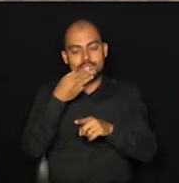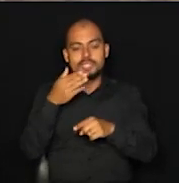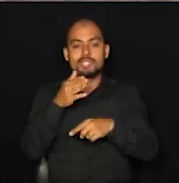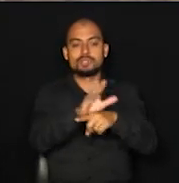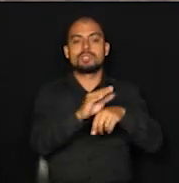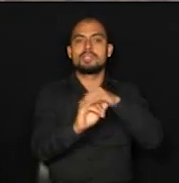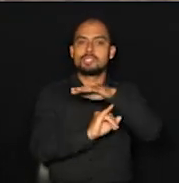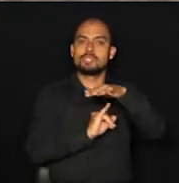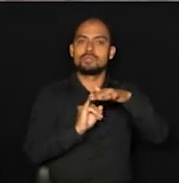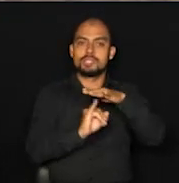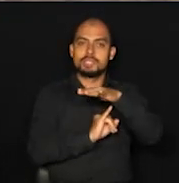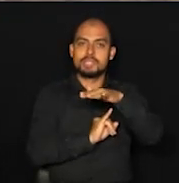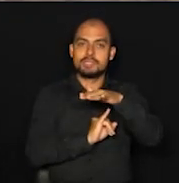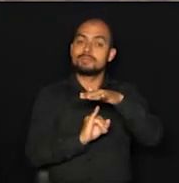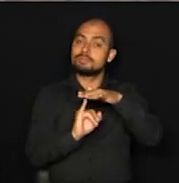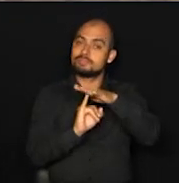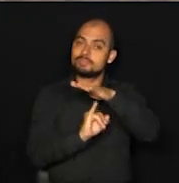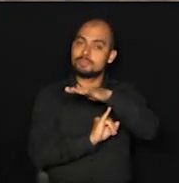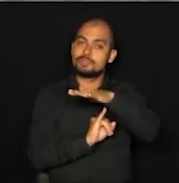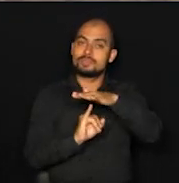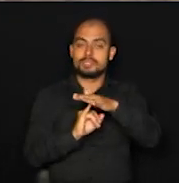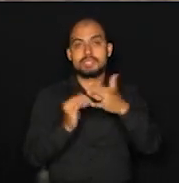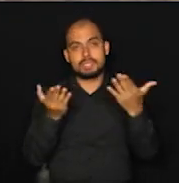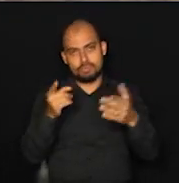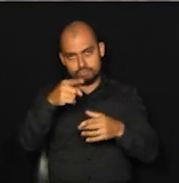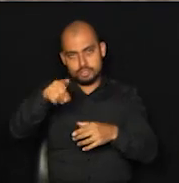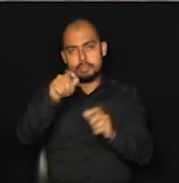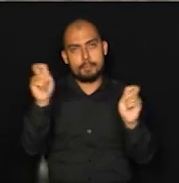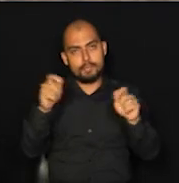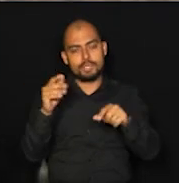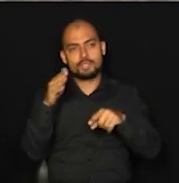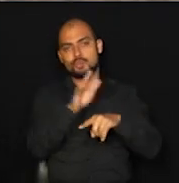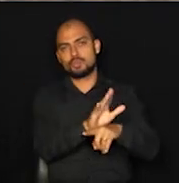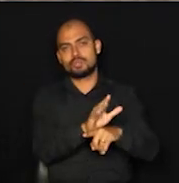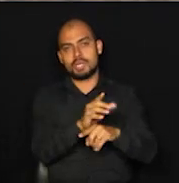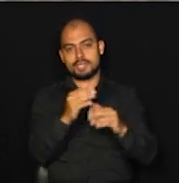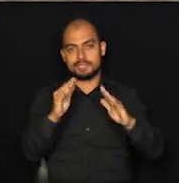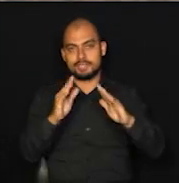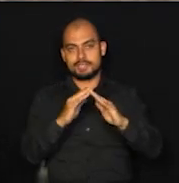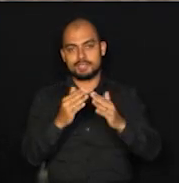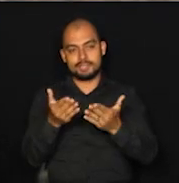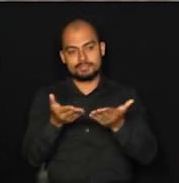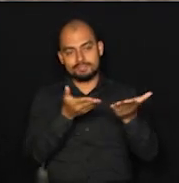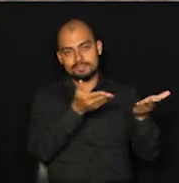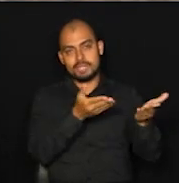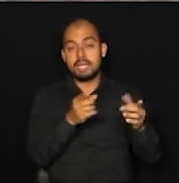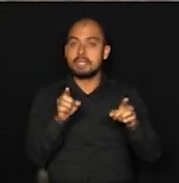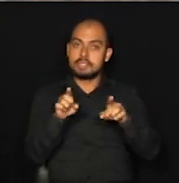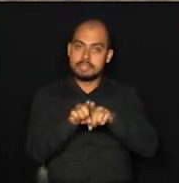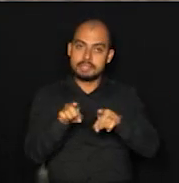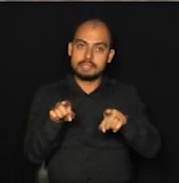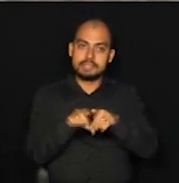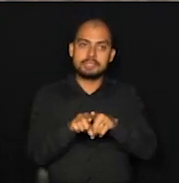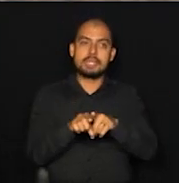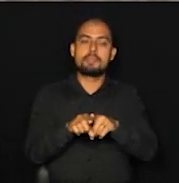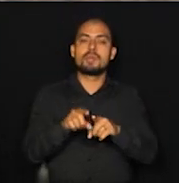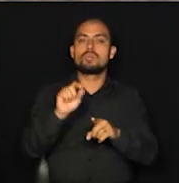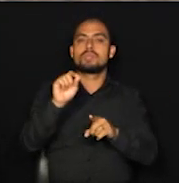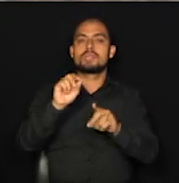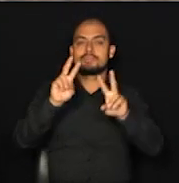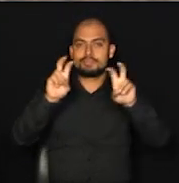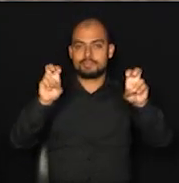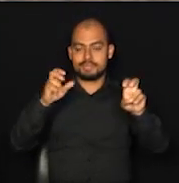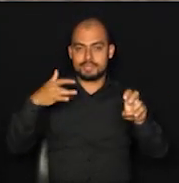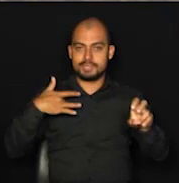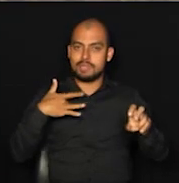uma instituição que está precisando. Então, faça a sua parte, você aí de casa. E faça a sua parte também em relação à saúde,